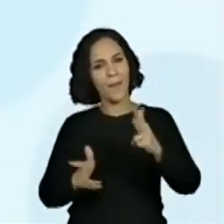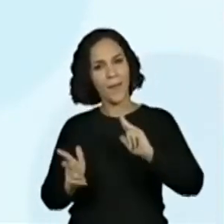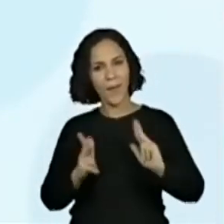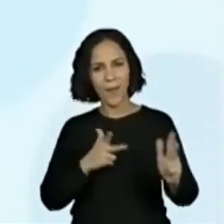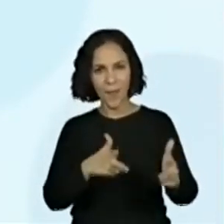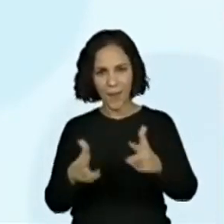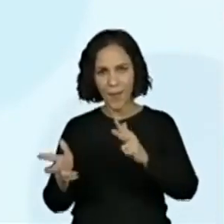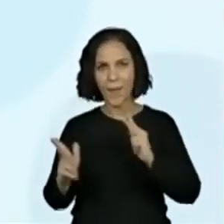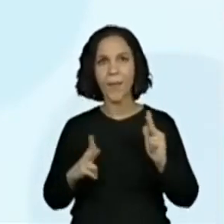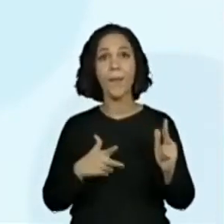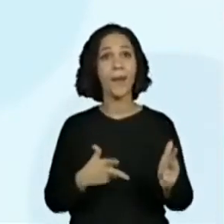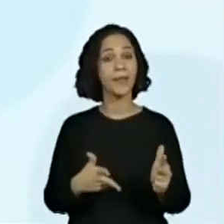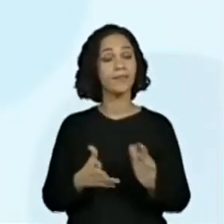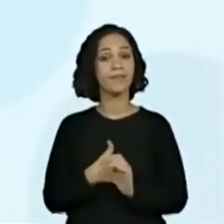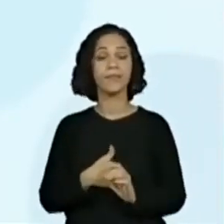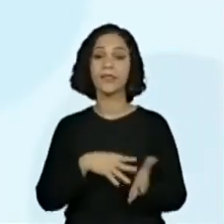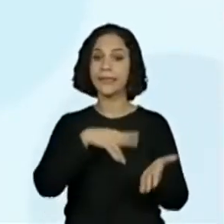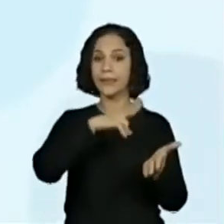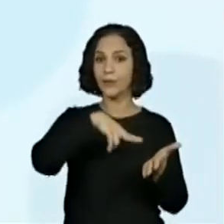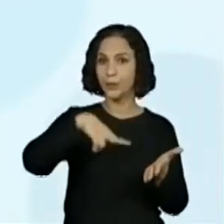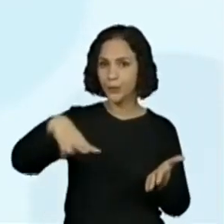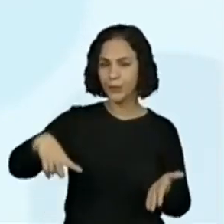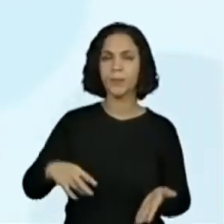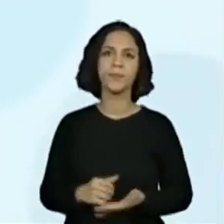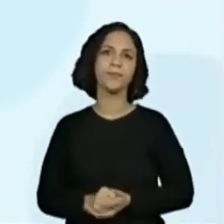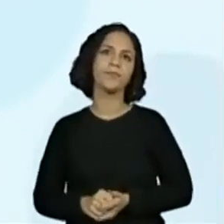Leituras.